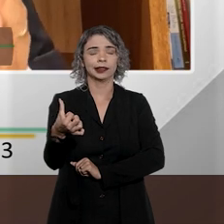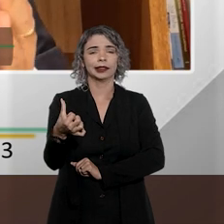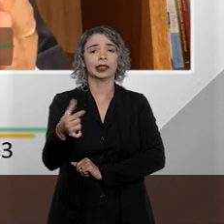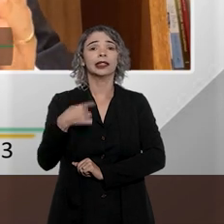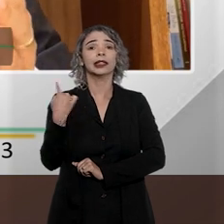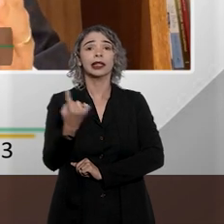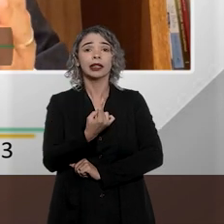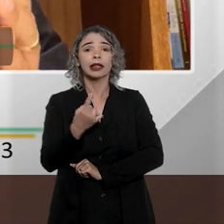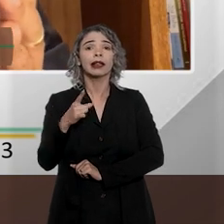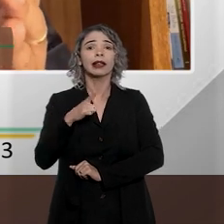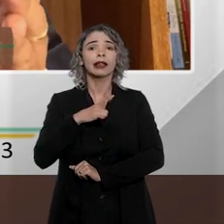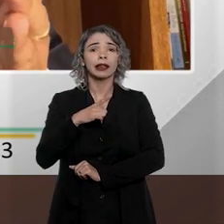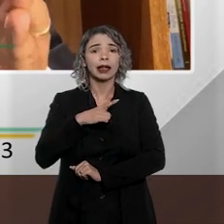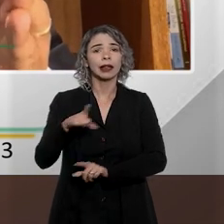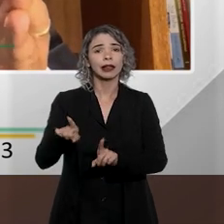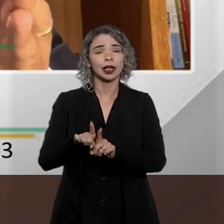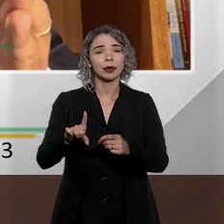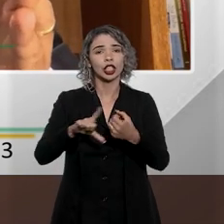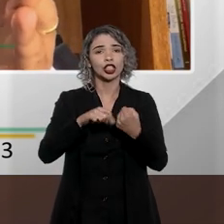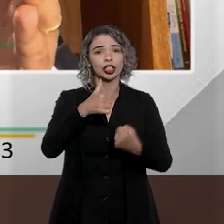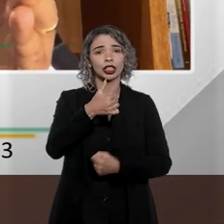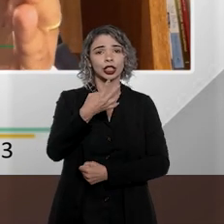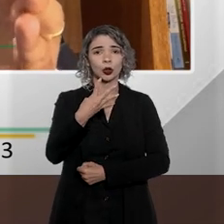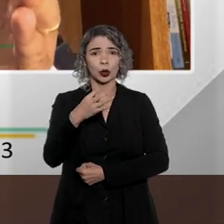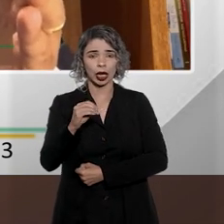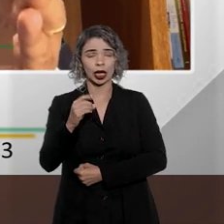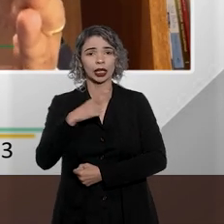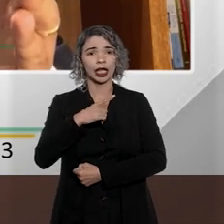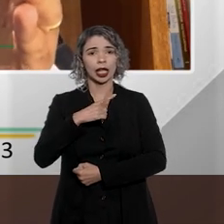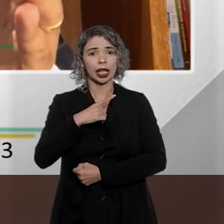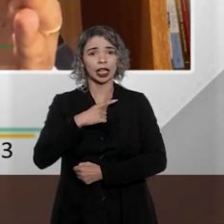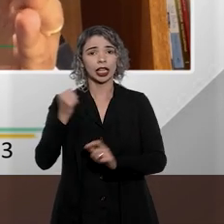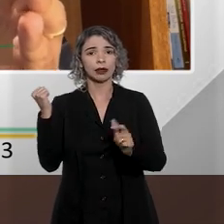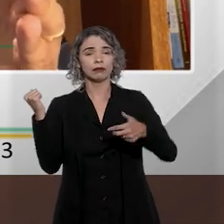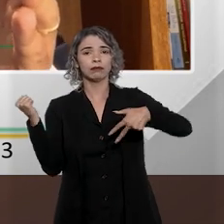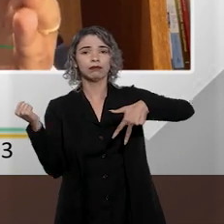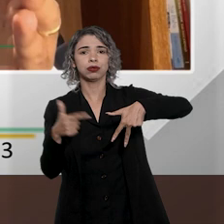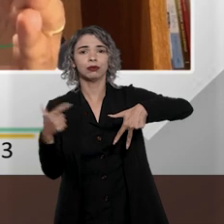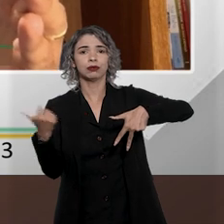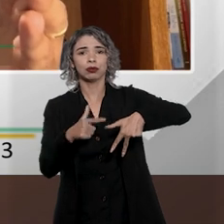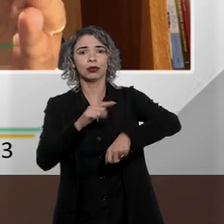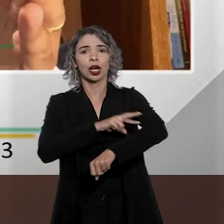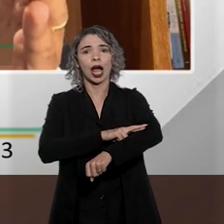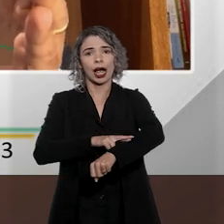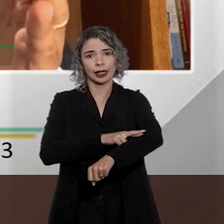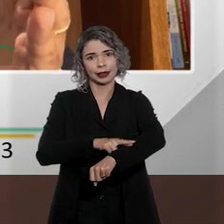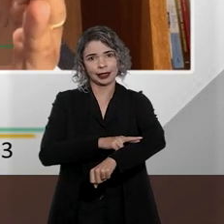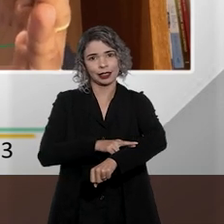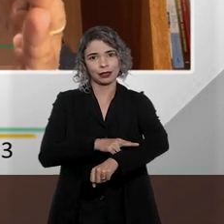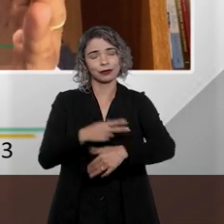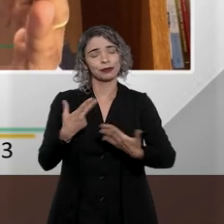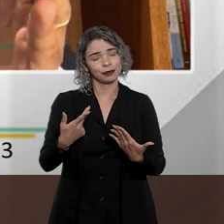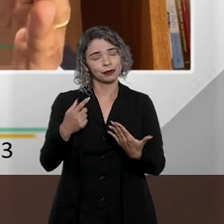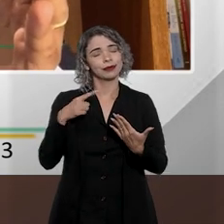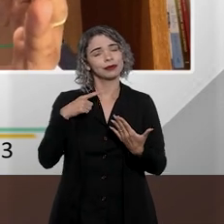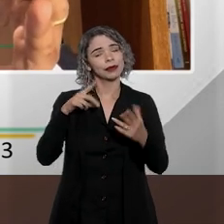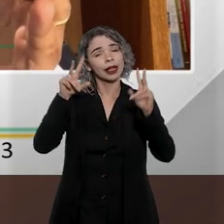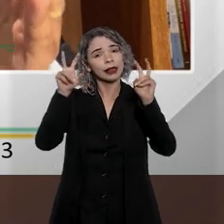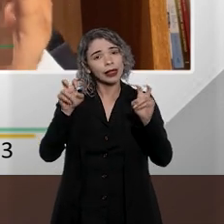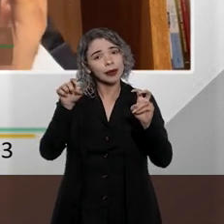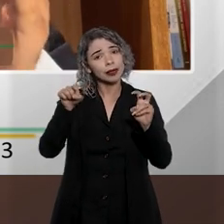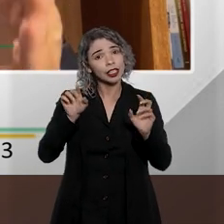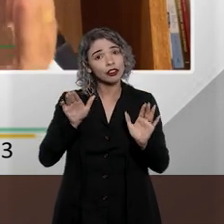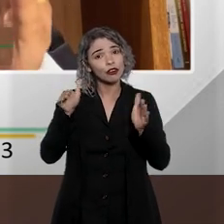E a gente tinha, no artigo 140 do Código Penal, a injúria racial. O artigo 140, a injúria, e o parágrafo 3º tratando da injúria